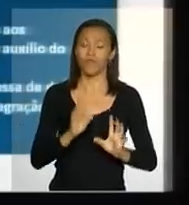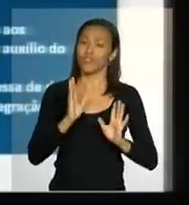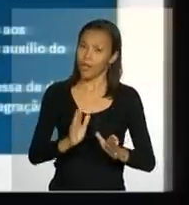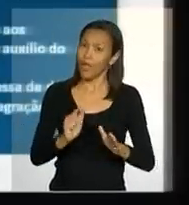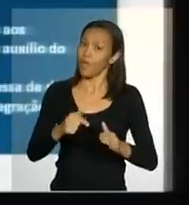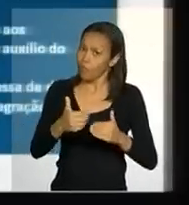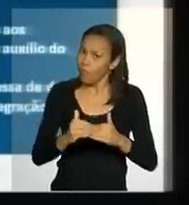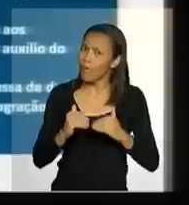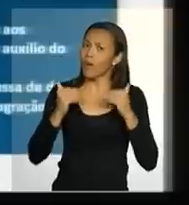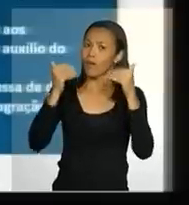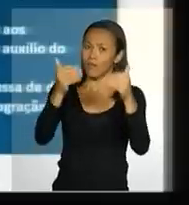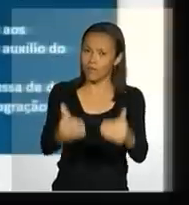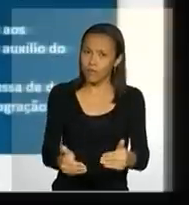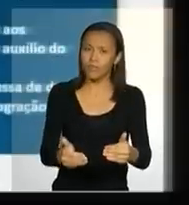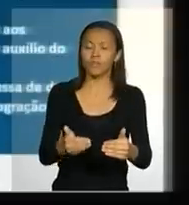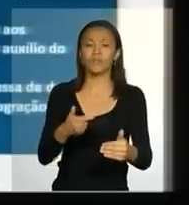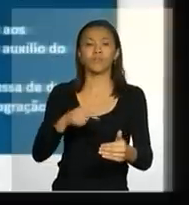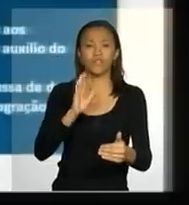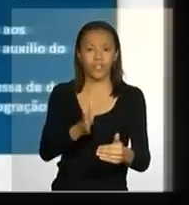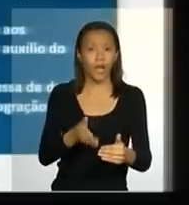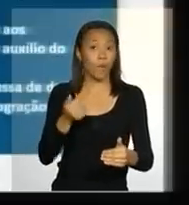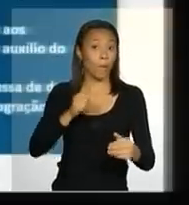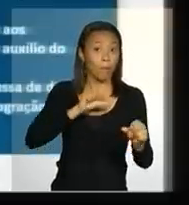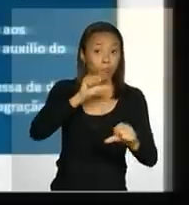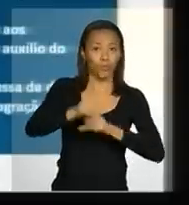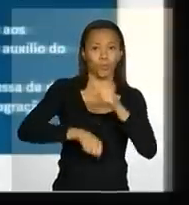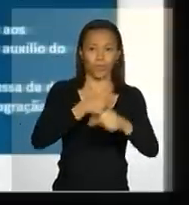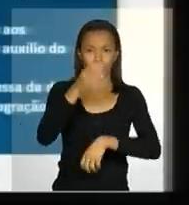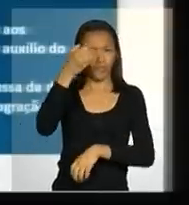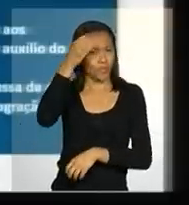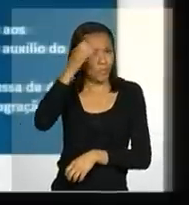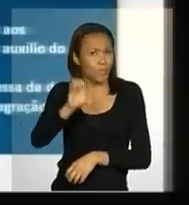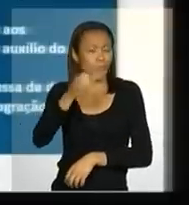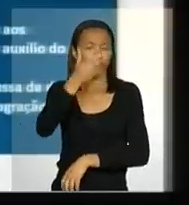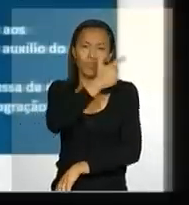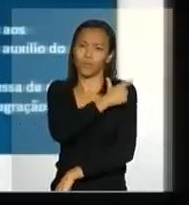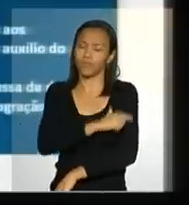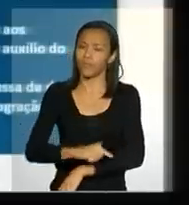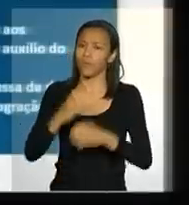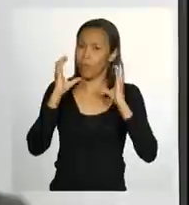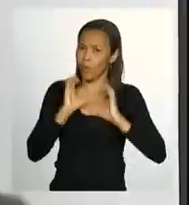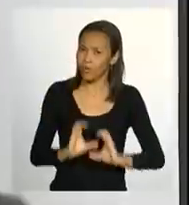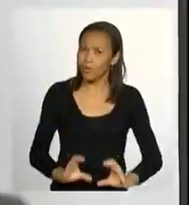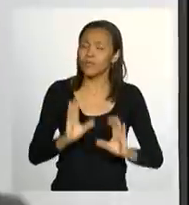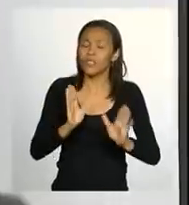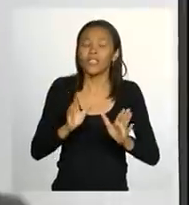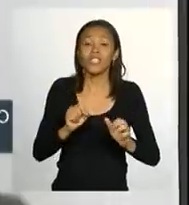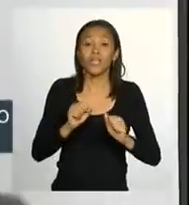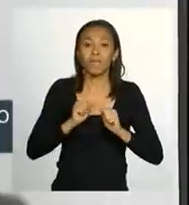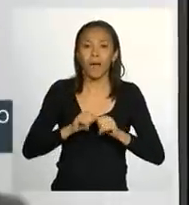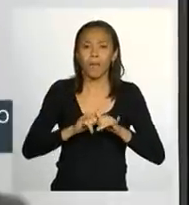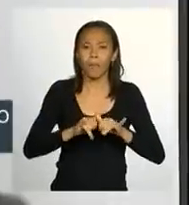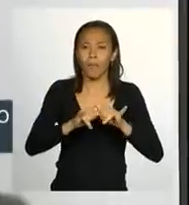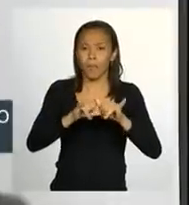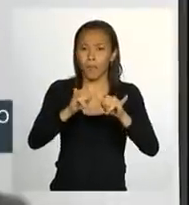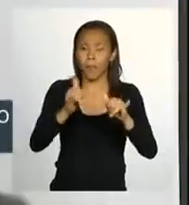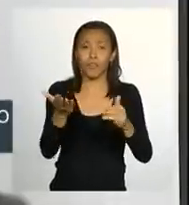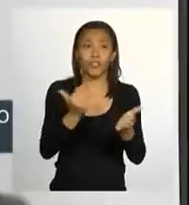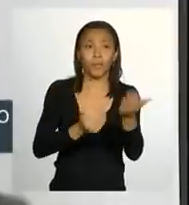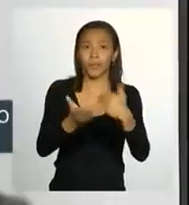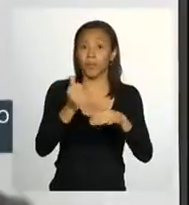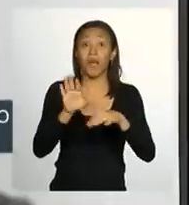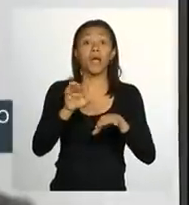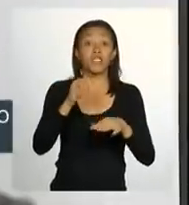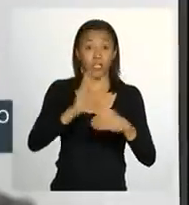avanço ou uma mudança de atitude, uma mudança de cultura no sentido de mobilizar, articular esses